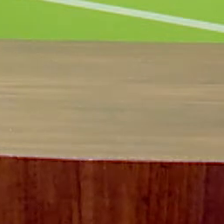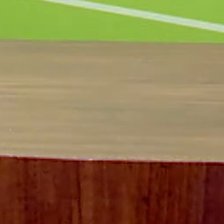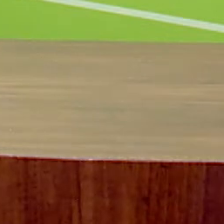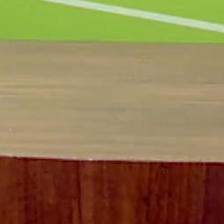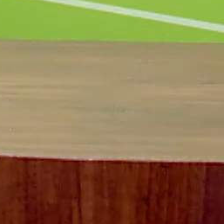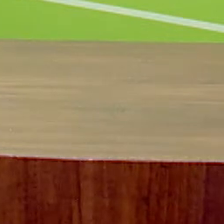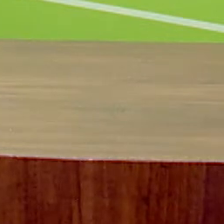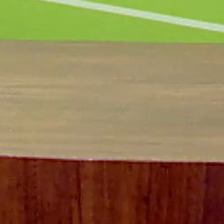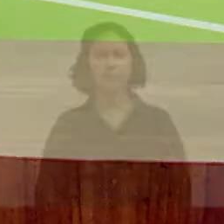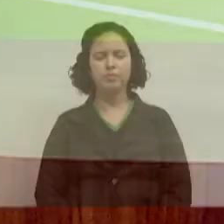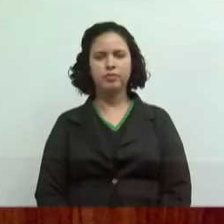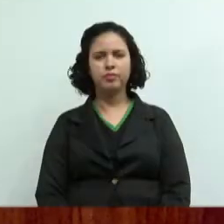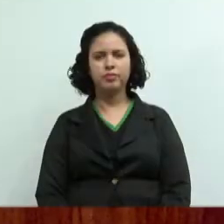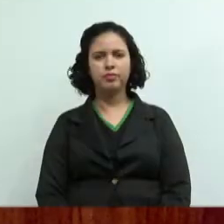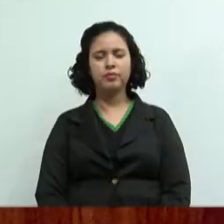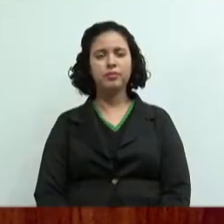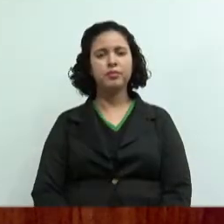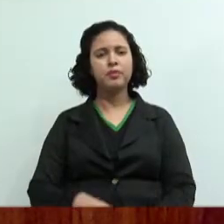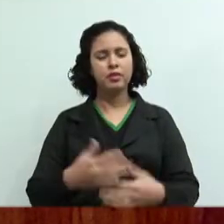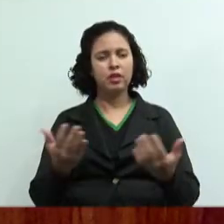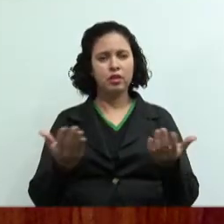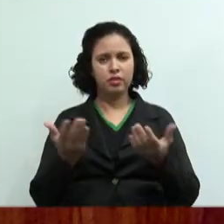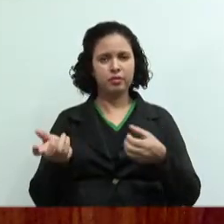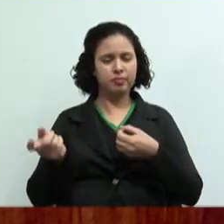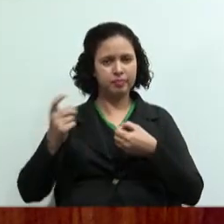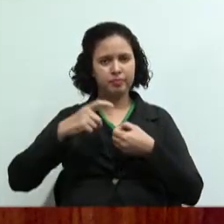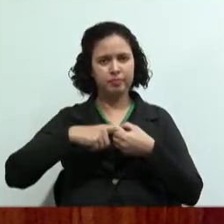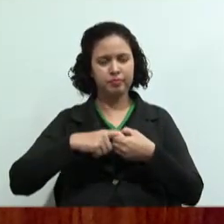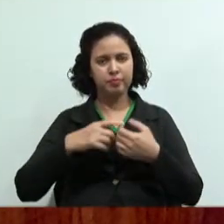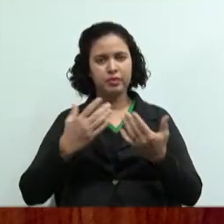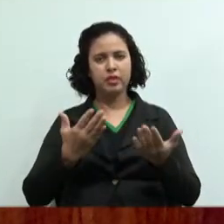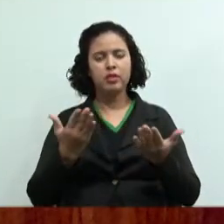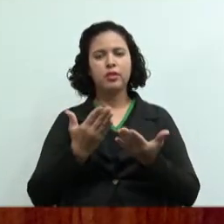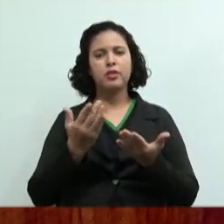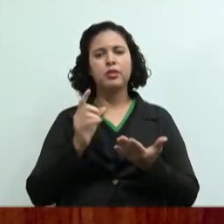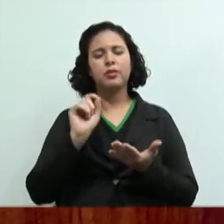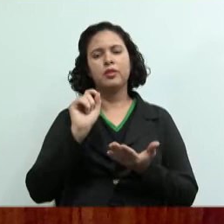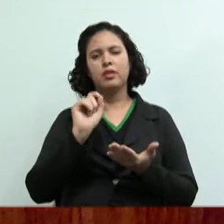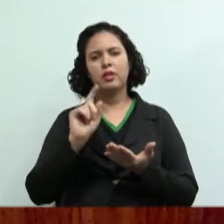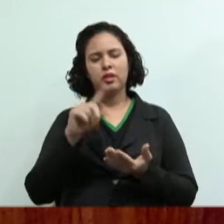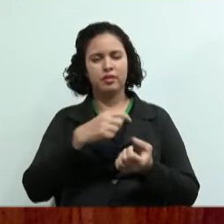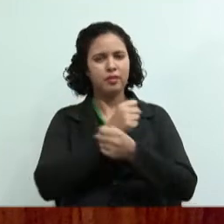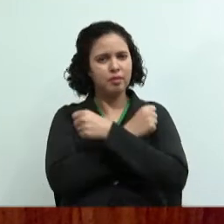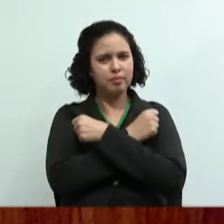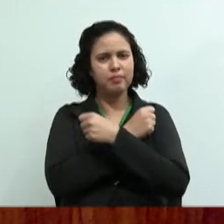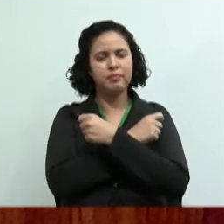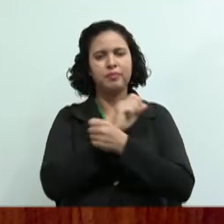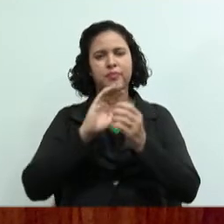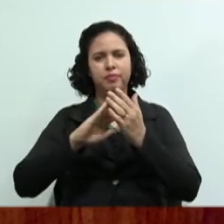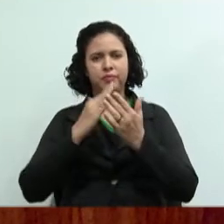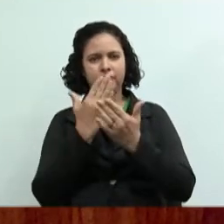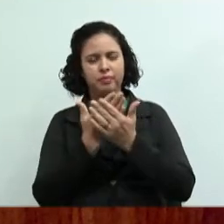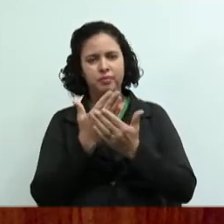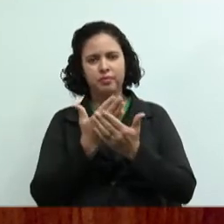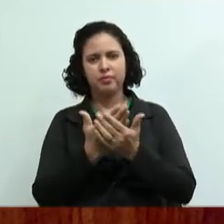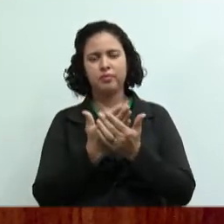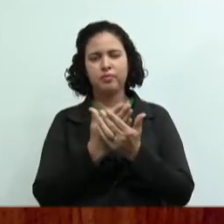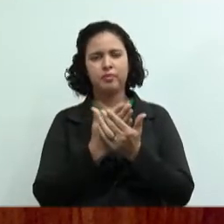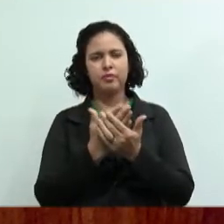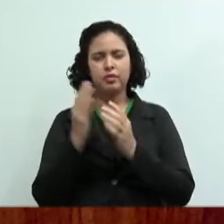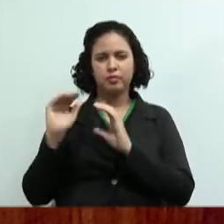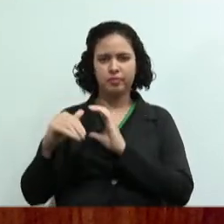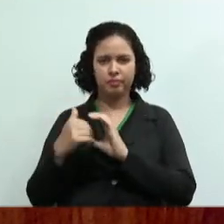Olá alunos, estamos aqui de volta. Então, vamos lá mandar um abraço para as escolas que colocaram aqui os